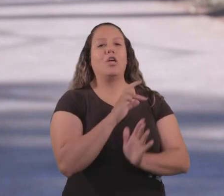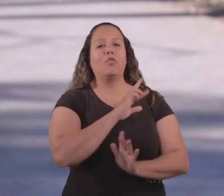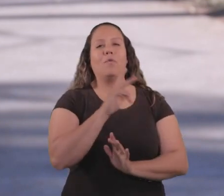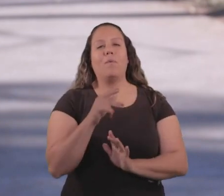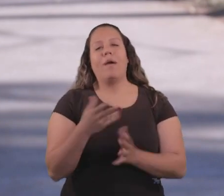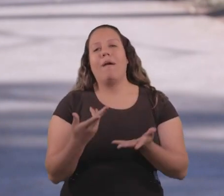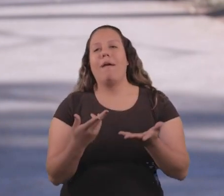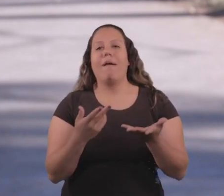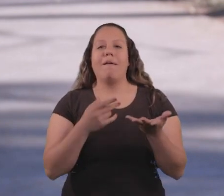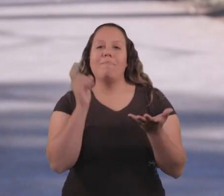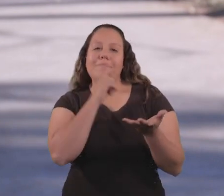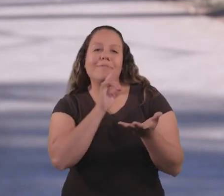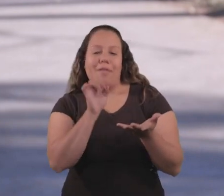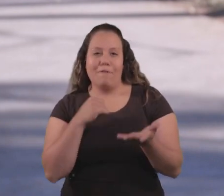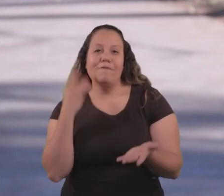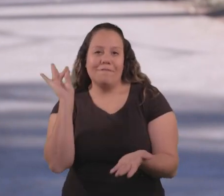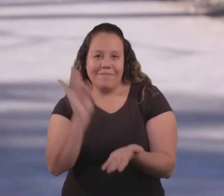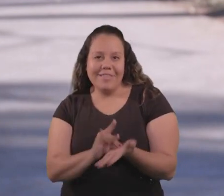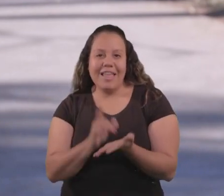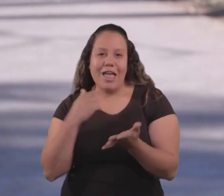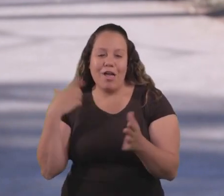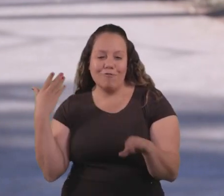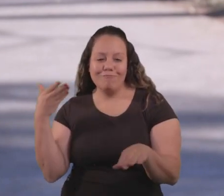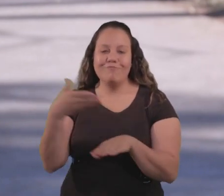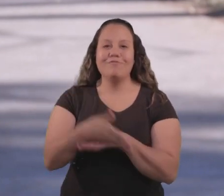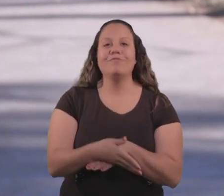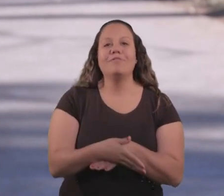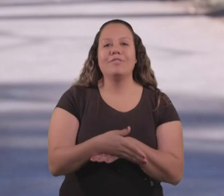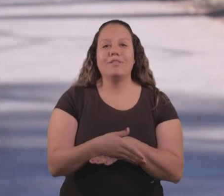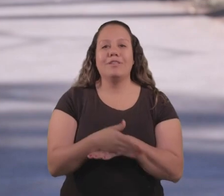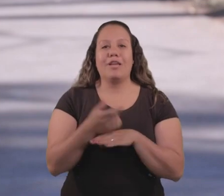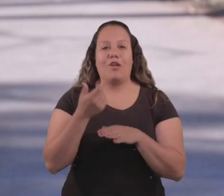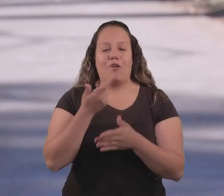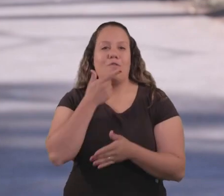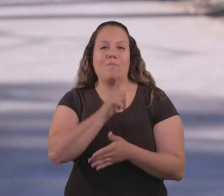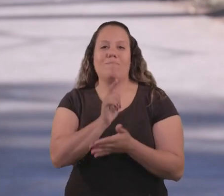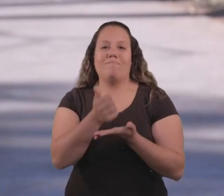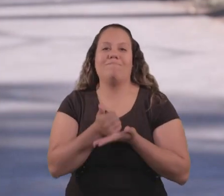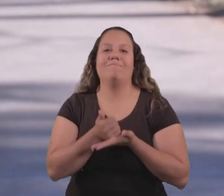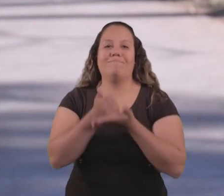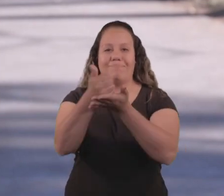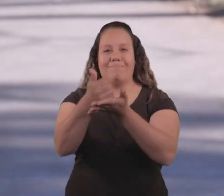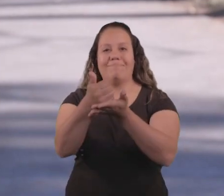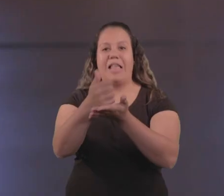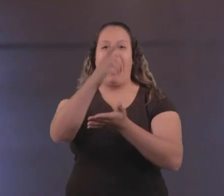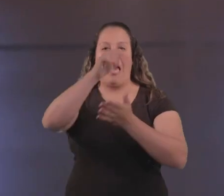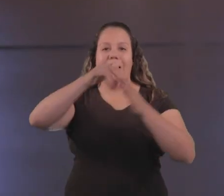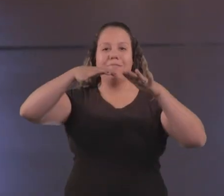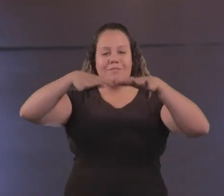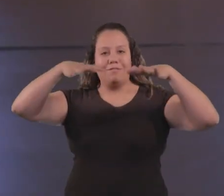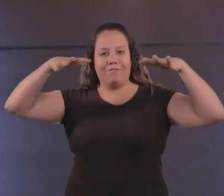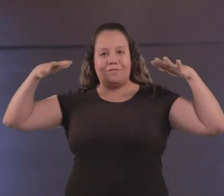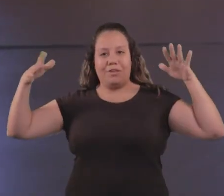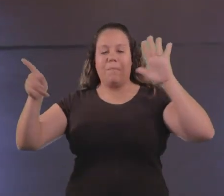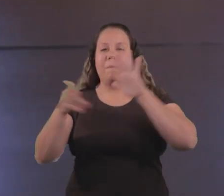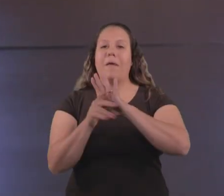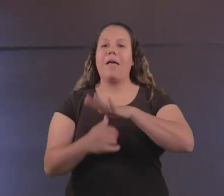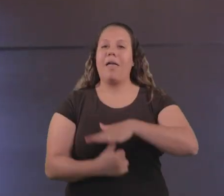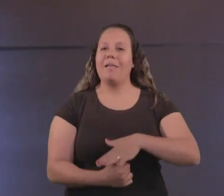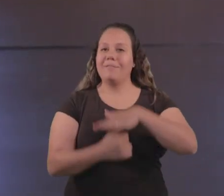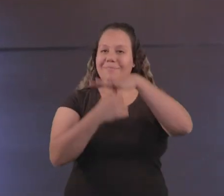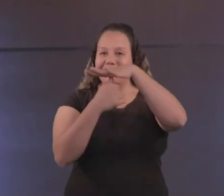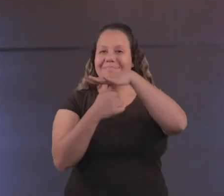Não é um clichê, mas é verdade. Quando eu cheguei aqui, para poder tomar posse. Foi aqui no Amfiteatro das